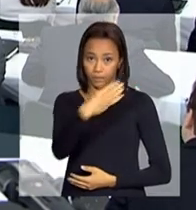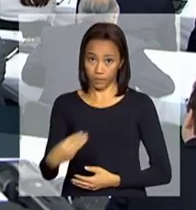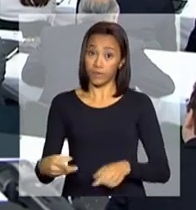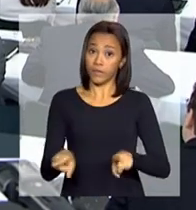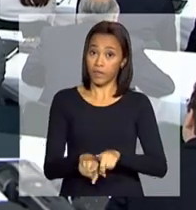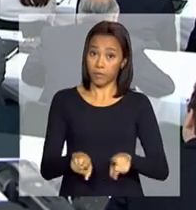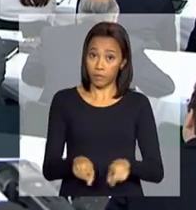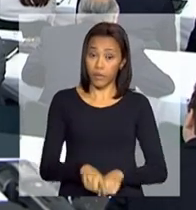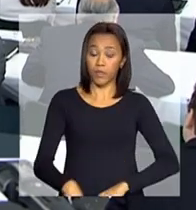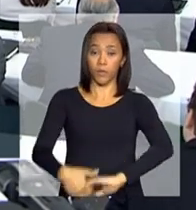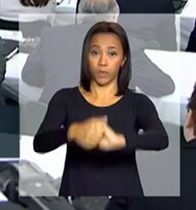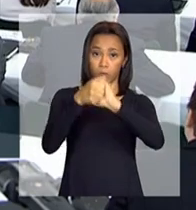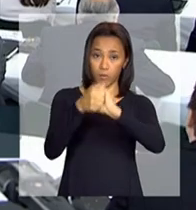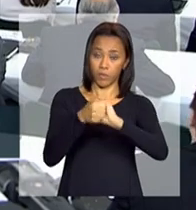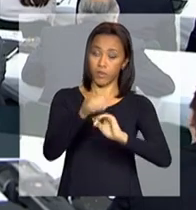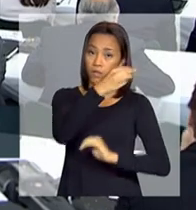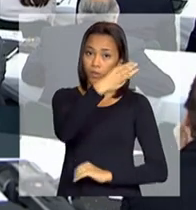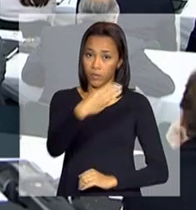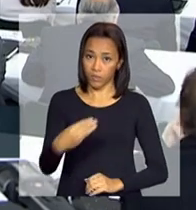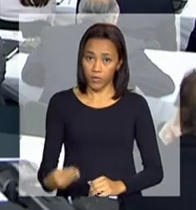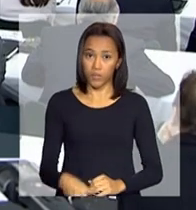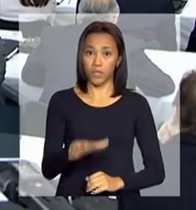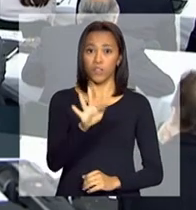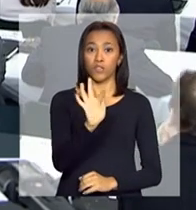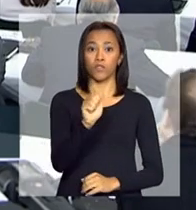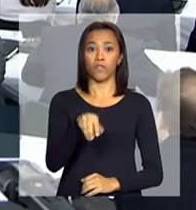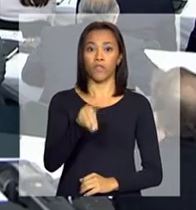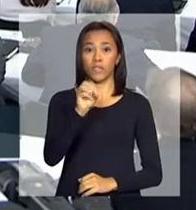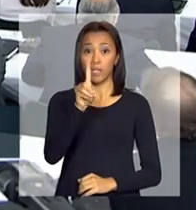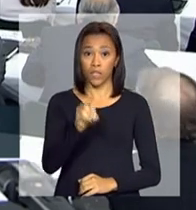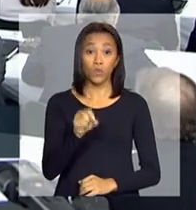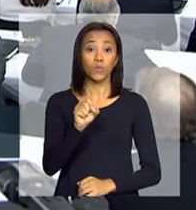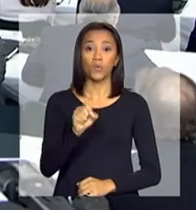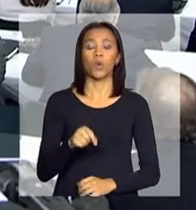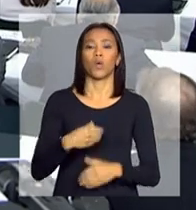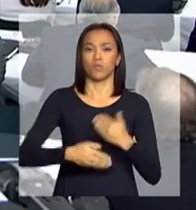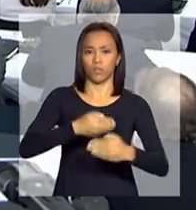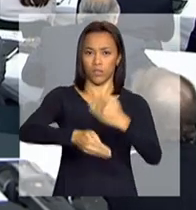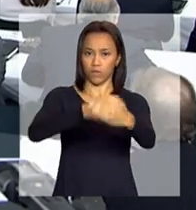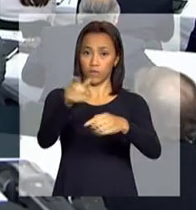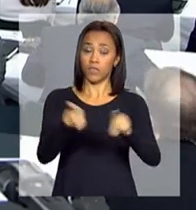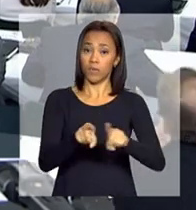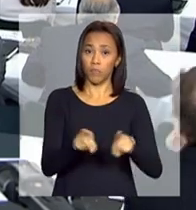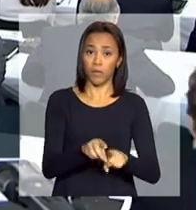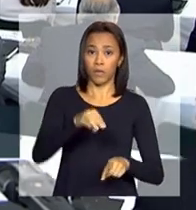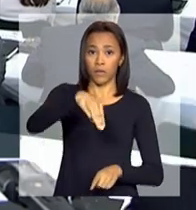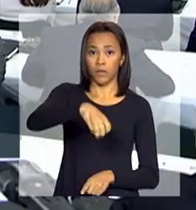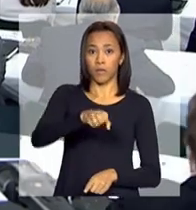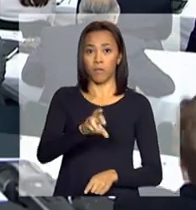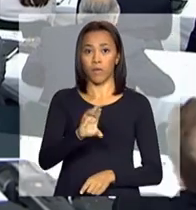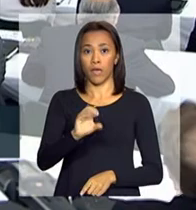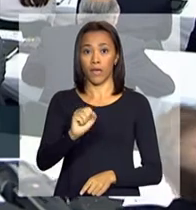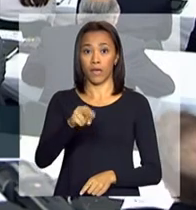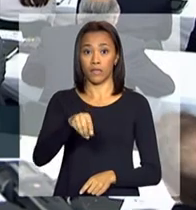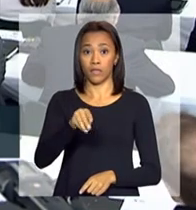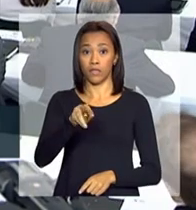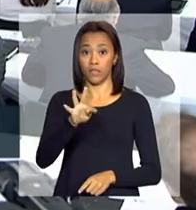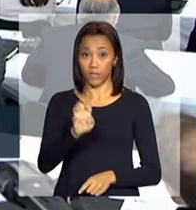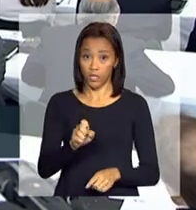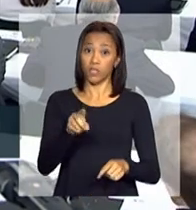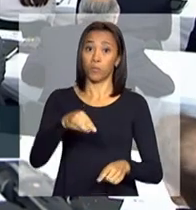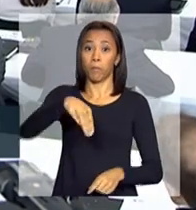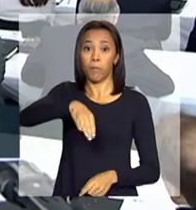cumprimentar o ministro Fernando Pimentel, do desenvolvimento, ministro mercadante da educação,